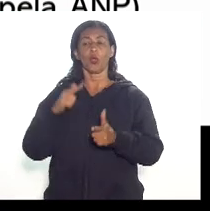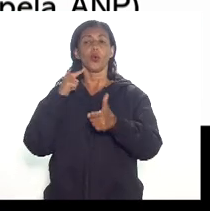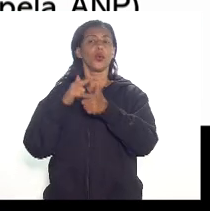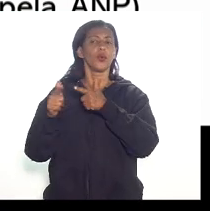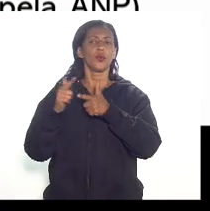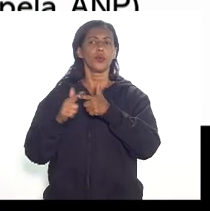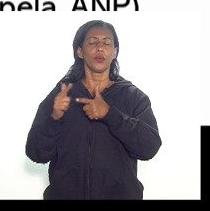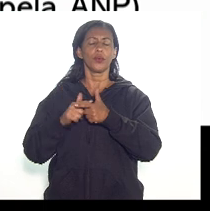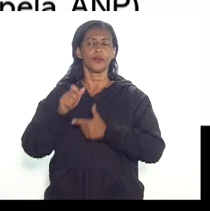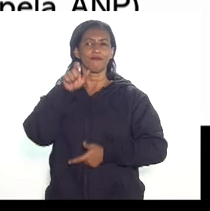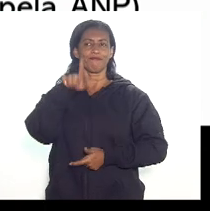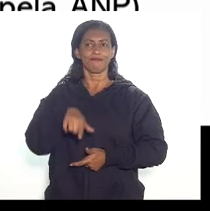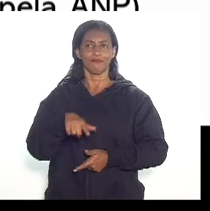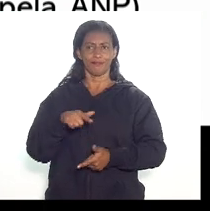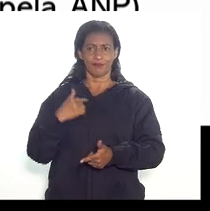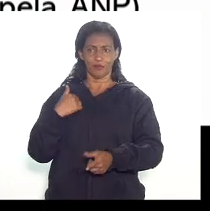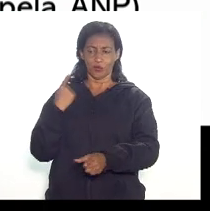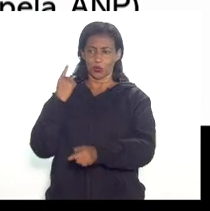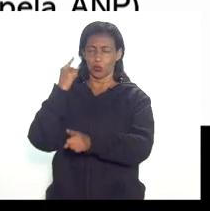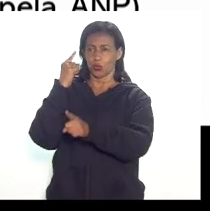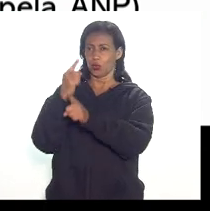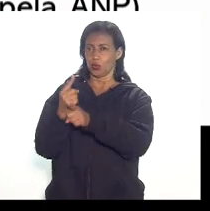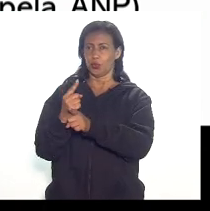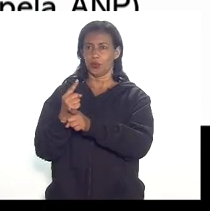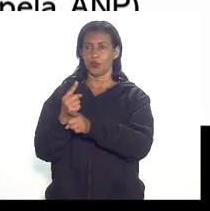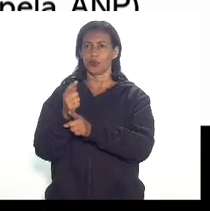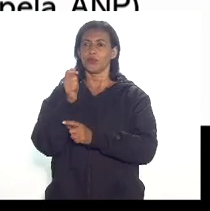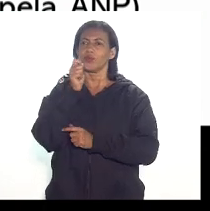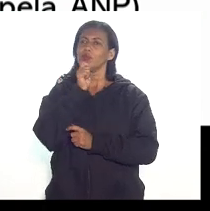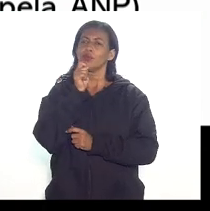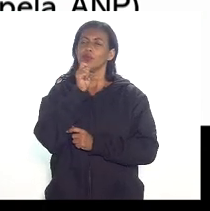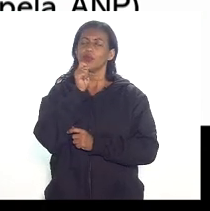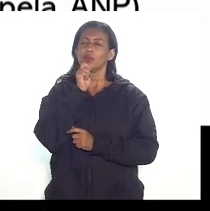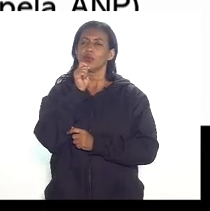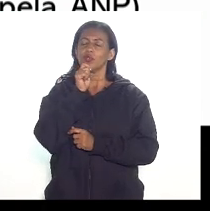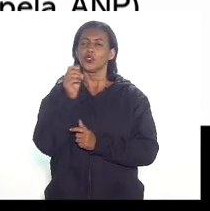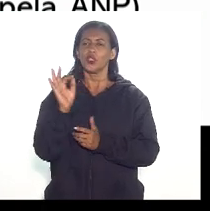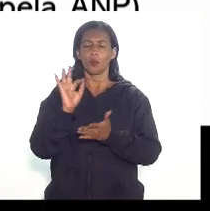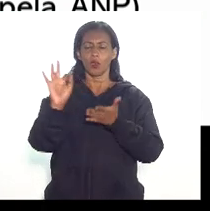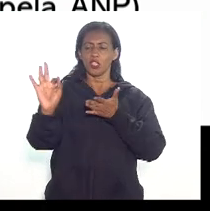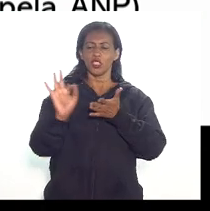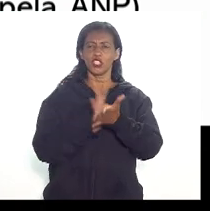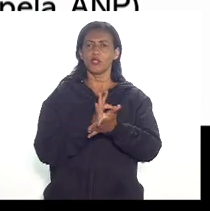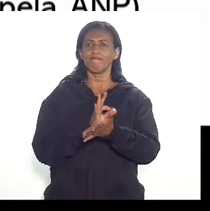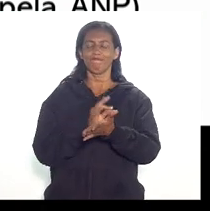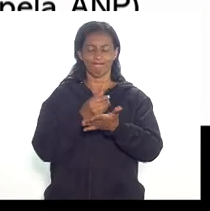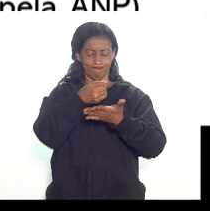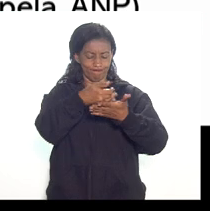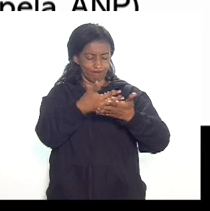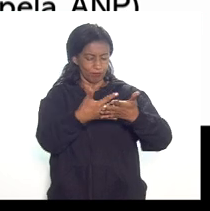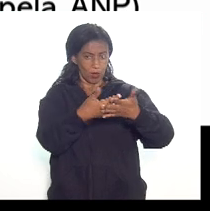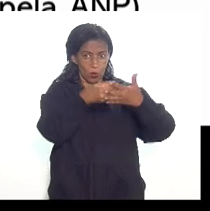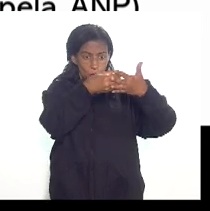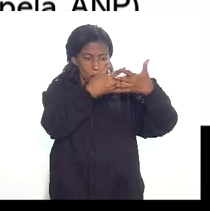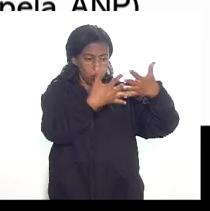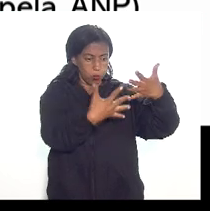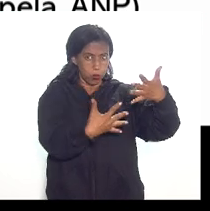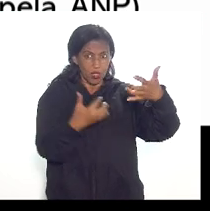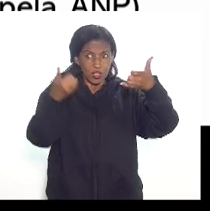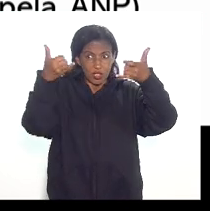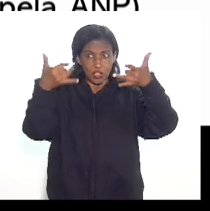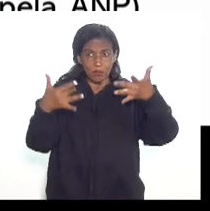nós descobrimos que não havia uma disponibilização de uma escrituração detalhada que explicasse